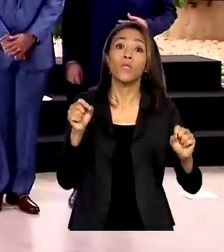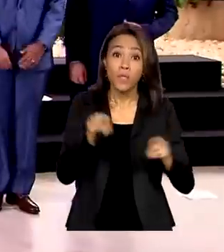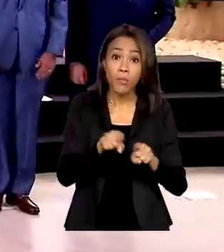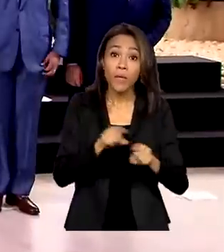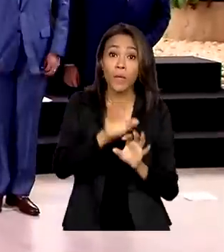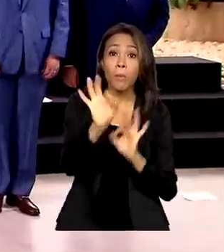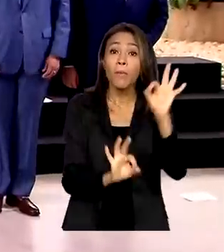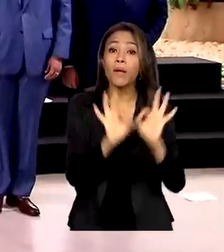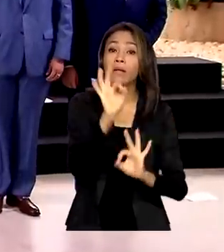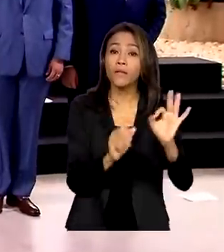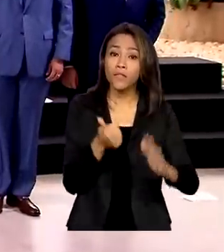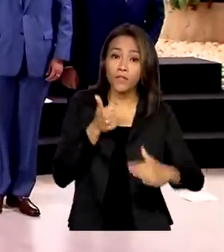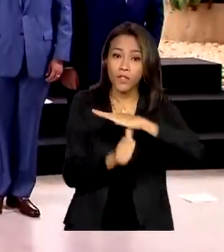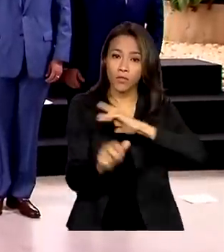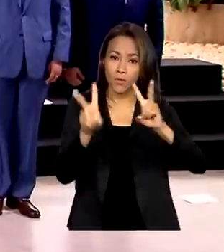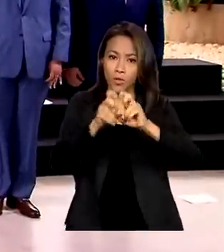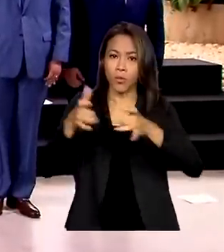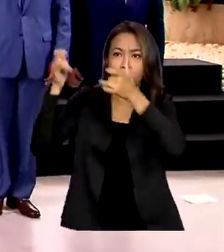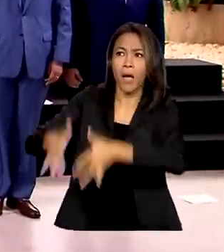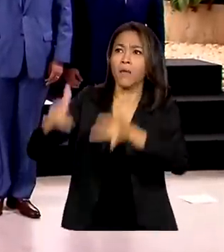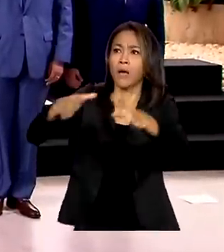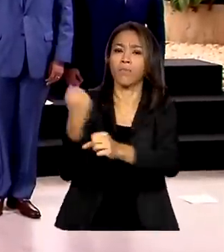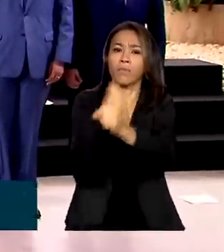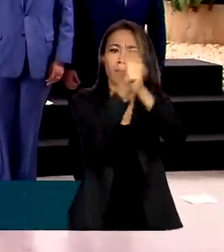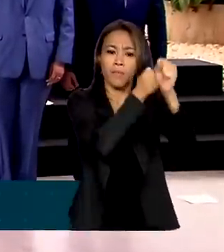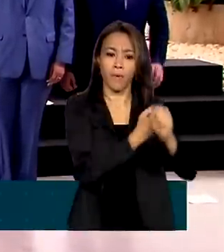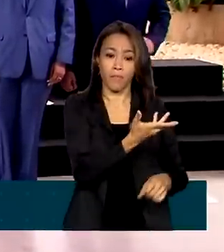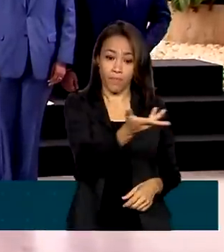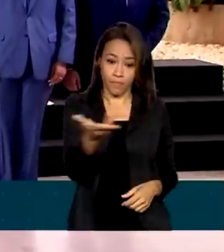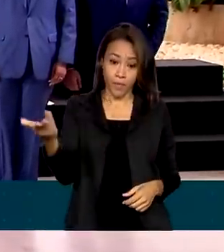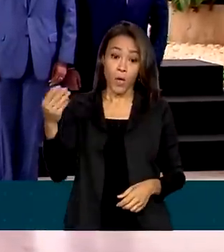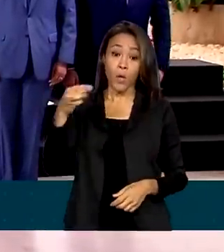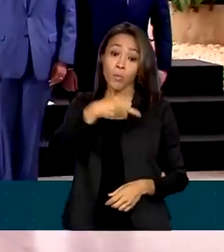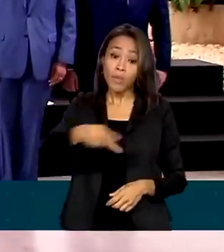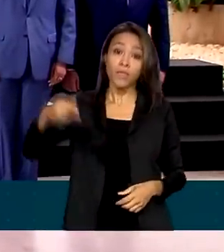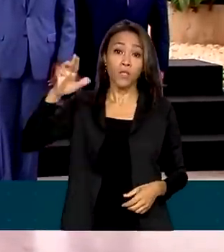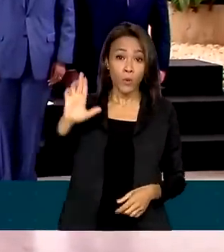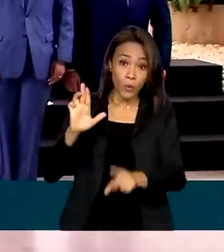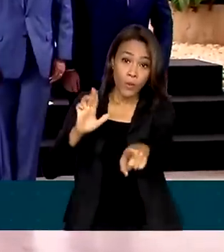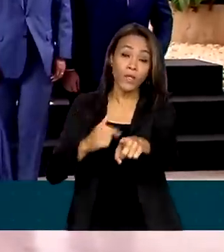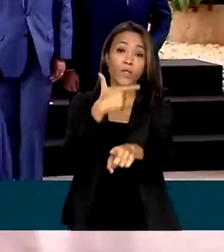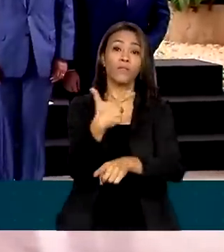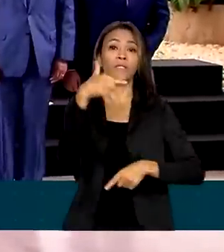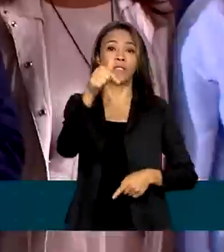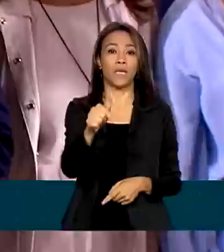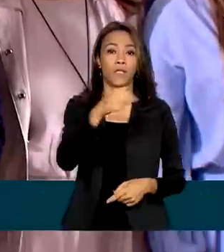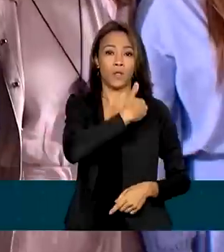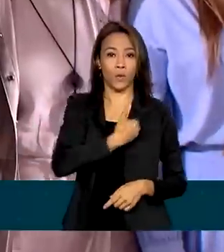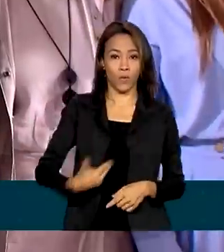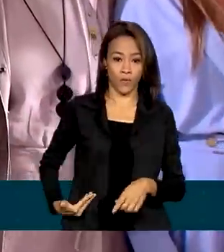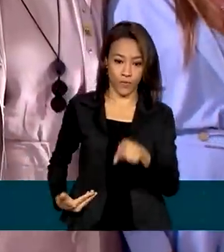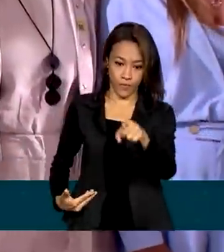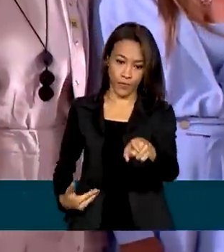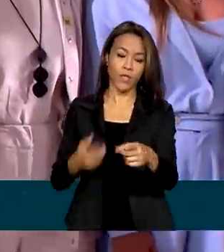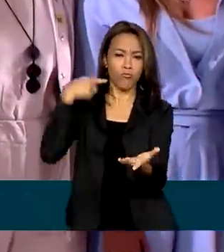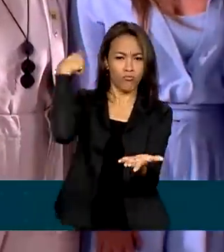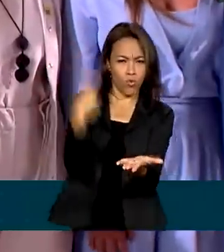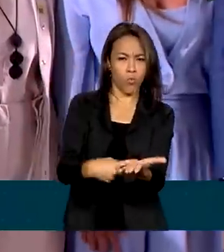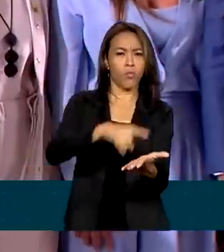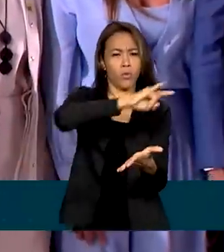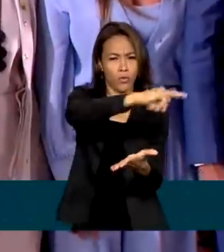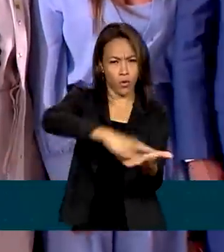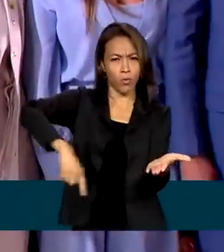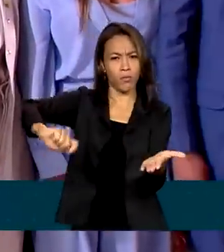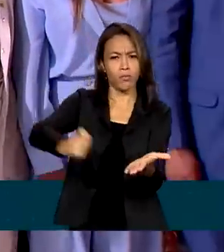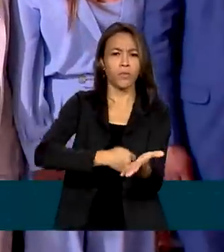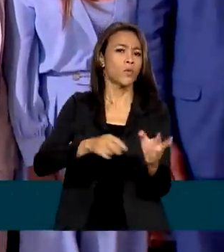O presidente Lula e os 27 governadores assinaram a Carta de Brasília, um documento que reafirma o compromisso